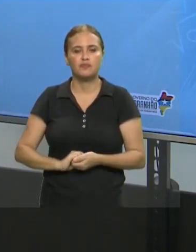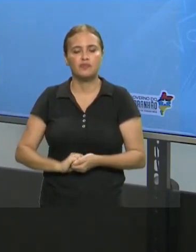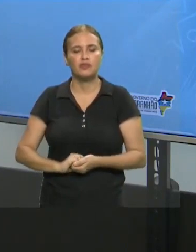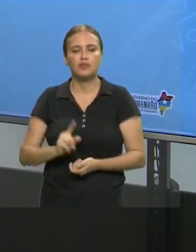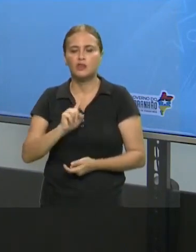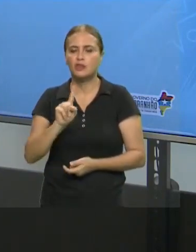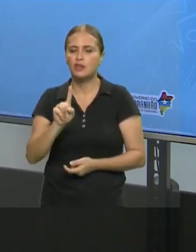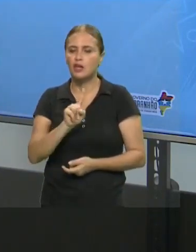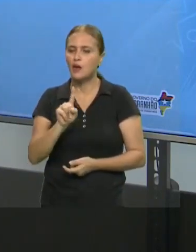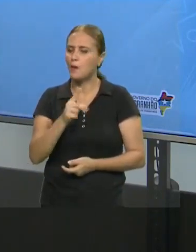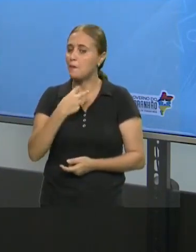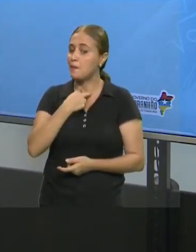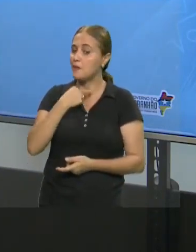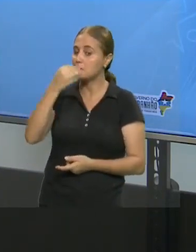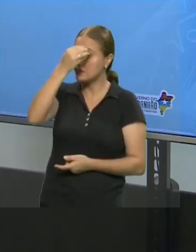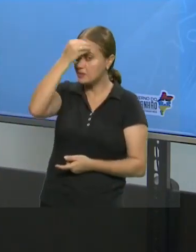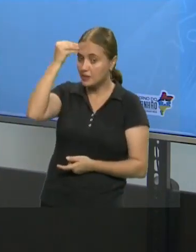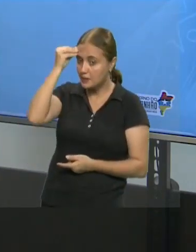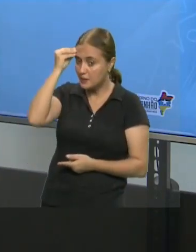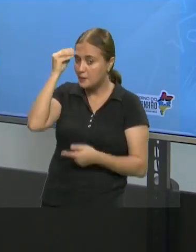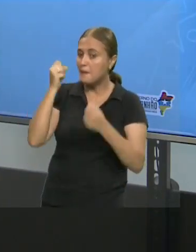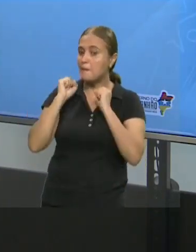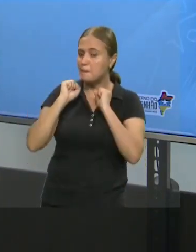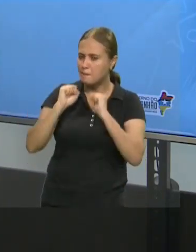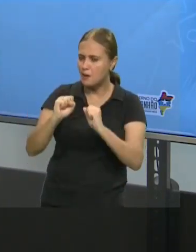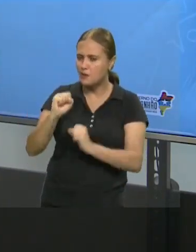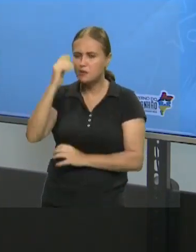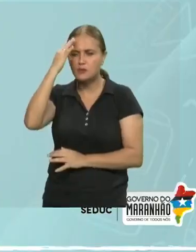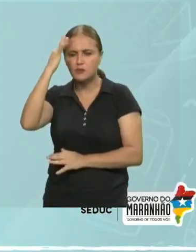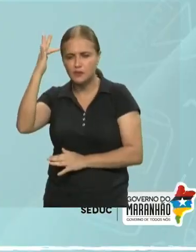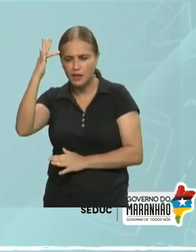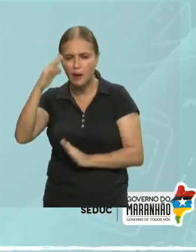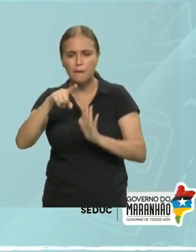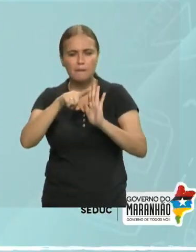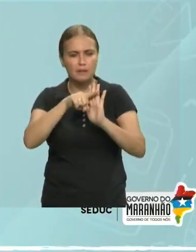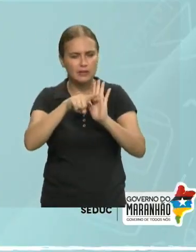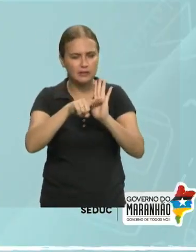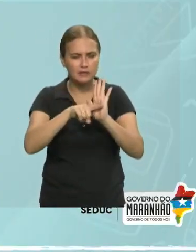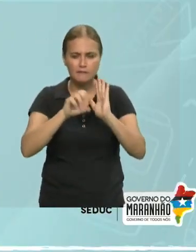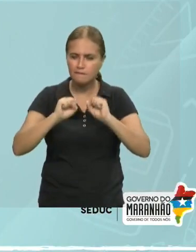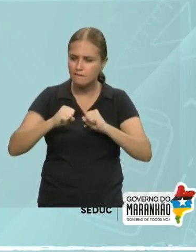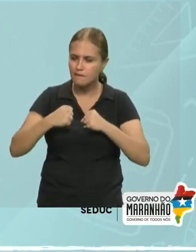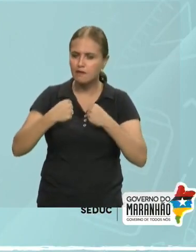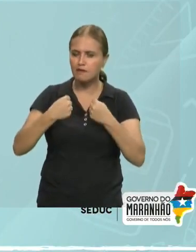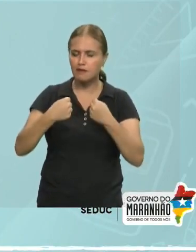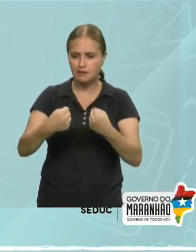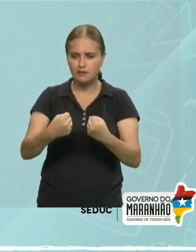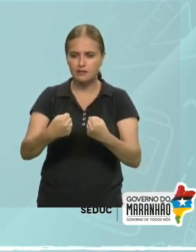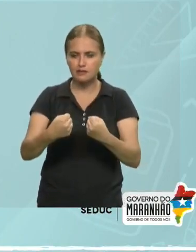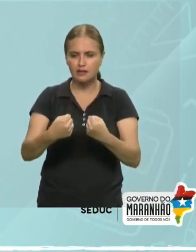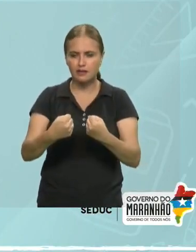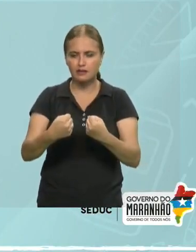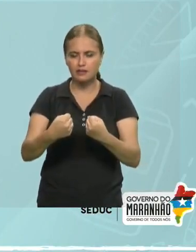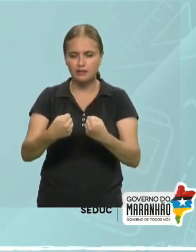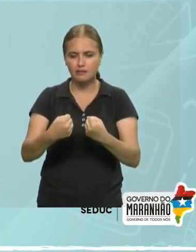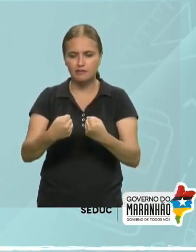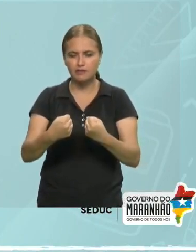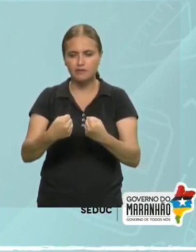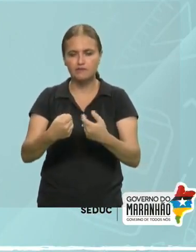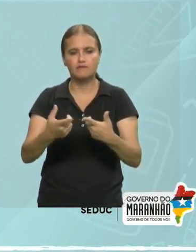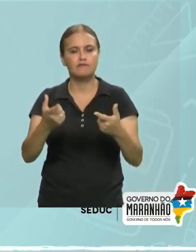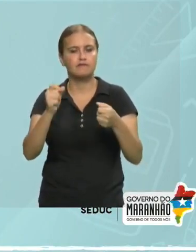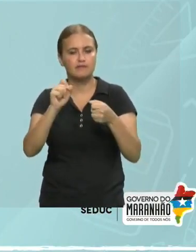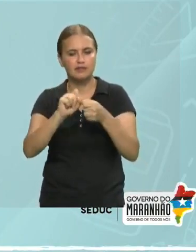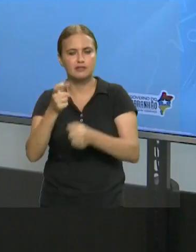esquecer. Vamos sonhar, vamos planejar, vamos nos fortalecer e